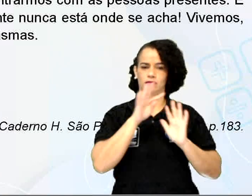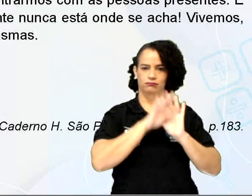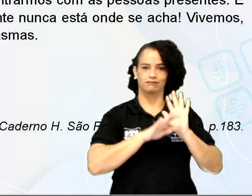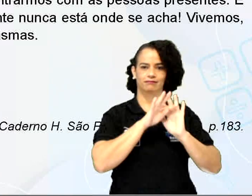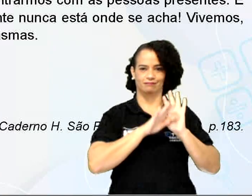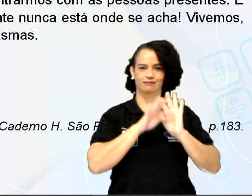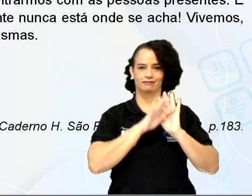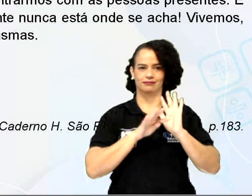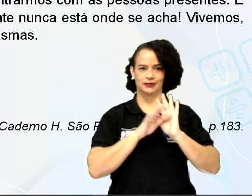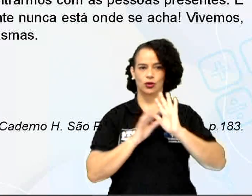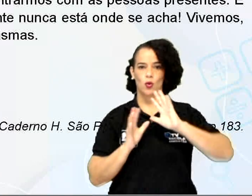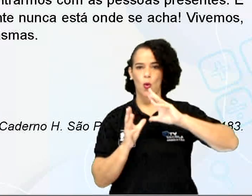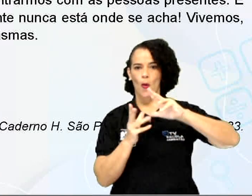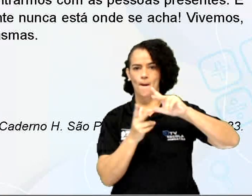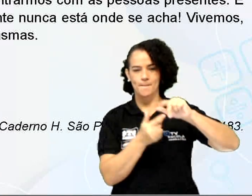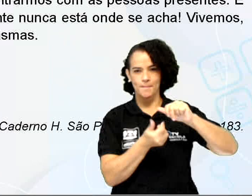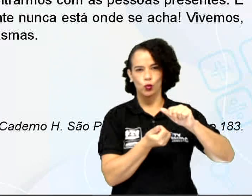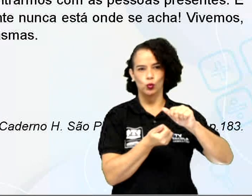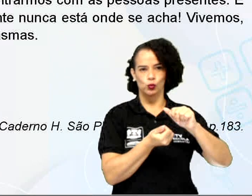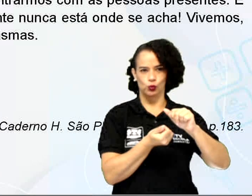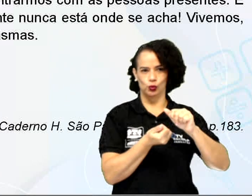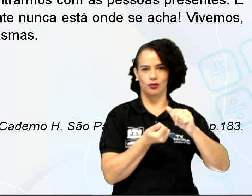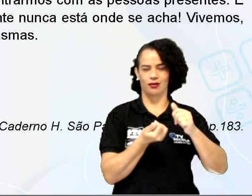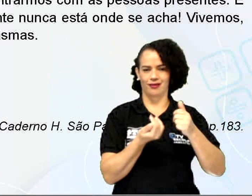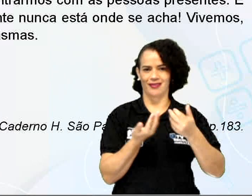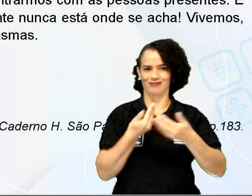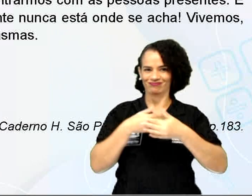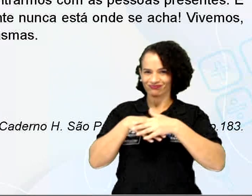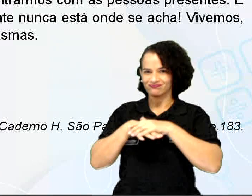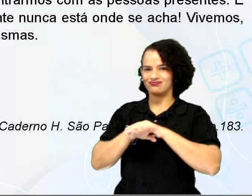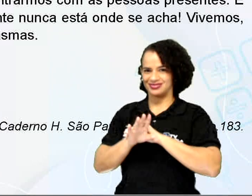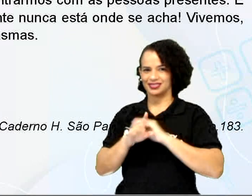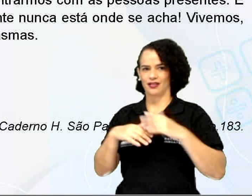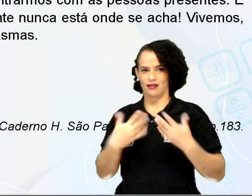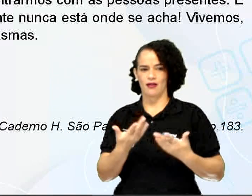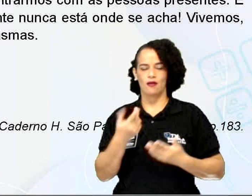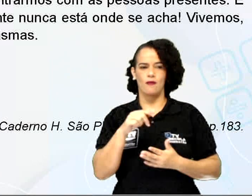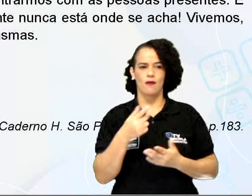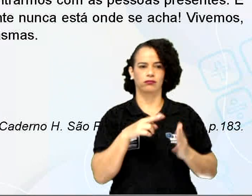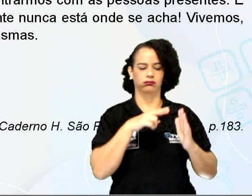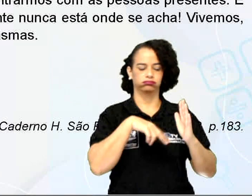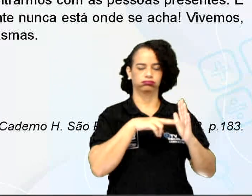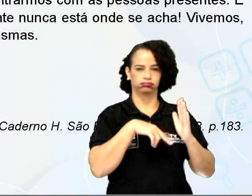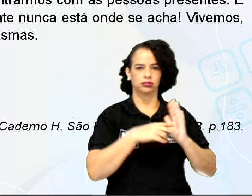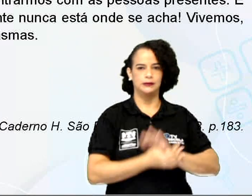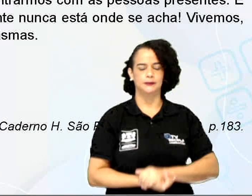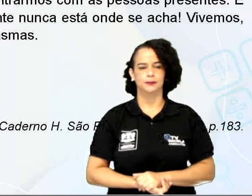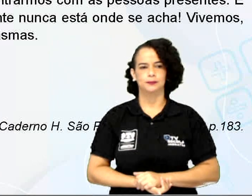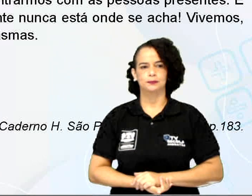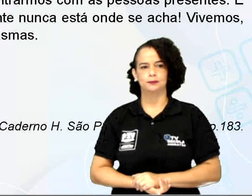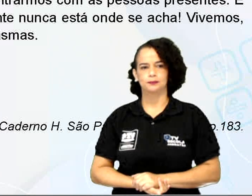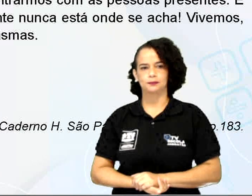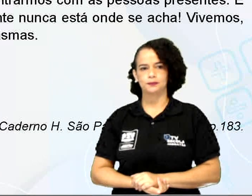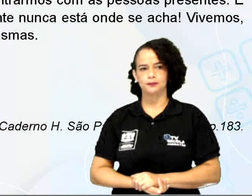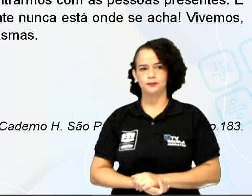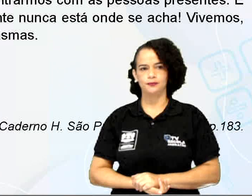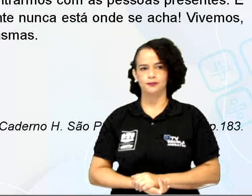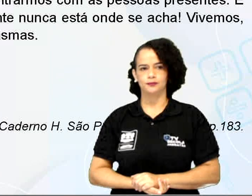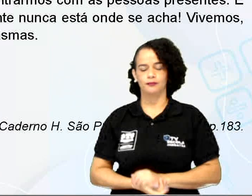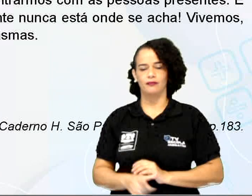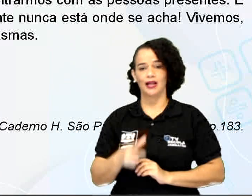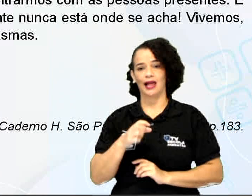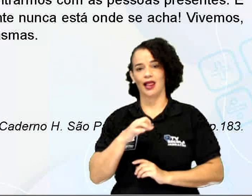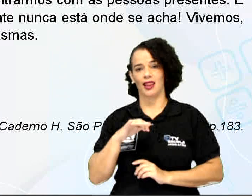chamado O Mundo Misterioso. É o texto 6 da nossa apostila. Acompanha comigo a leitura aí. Leila